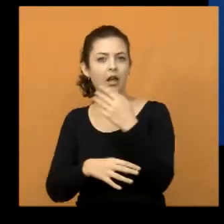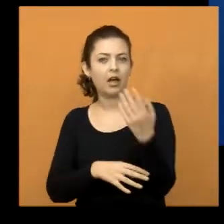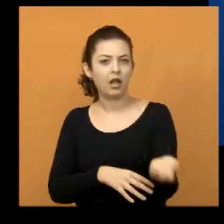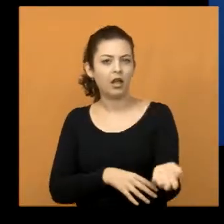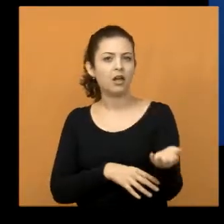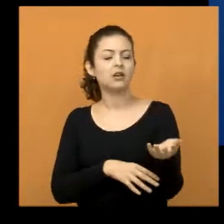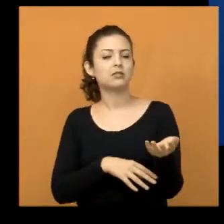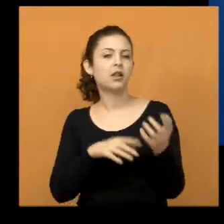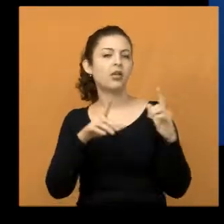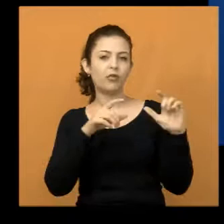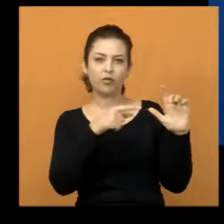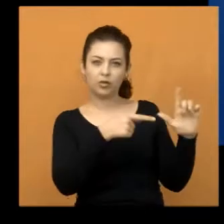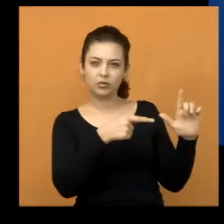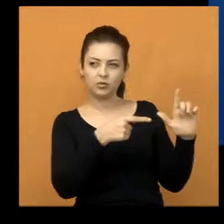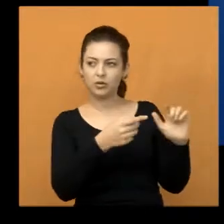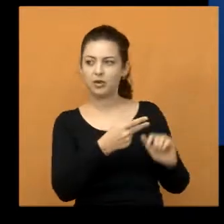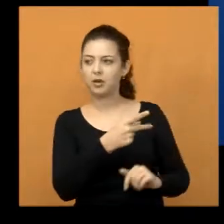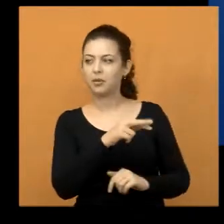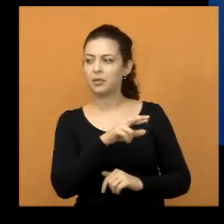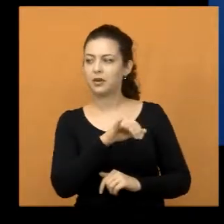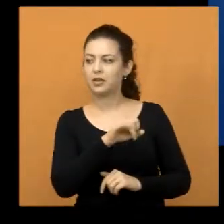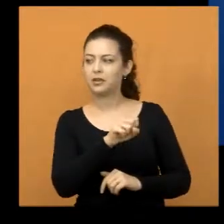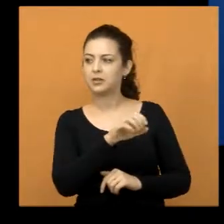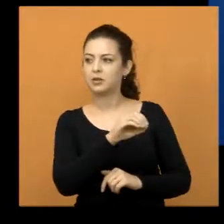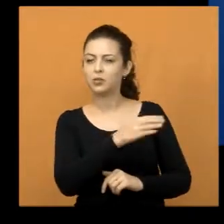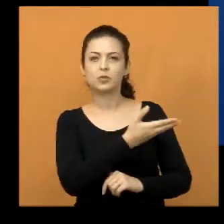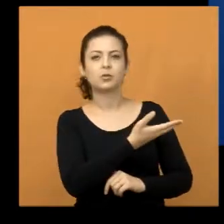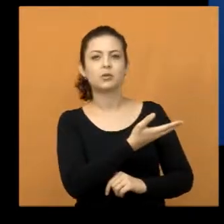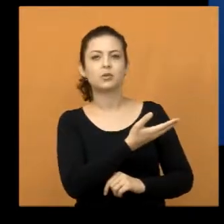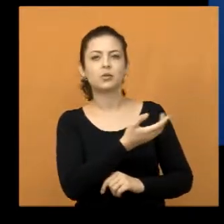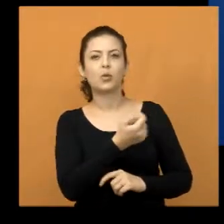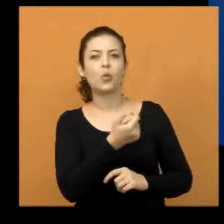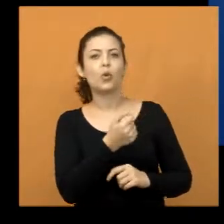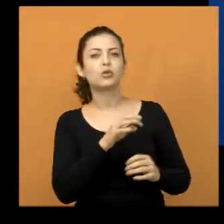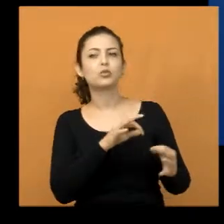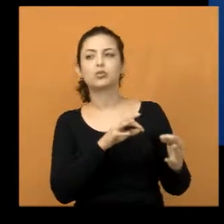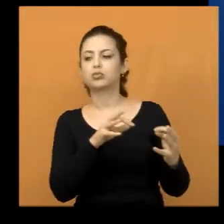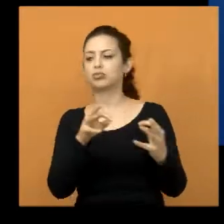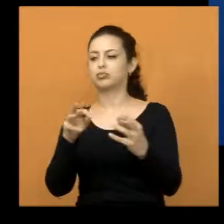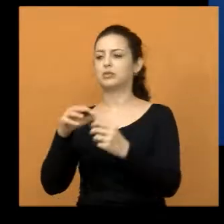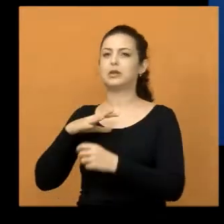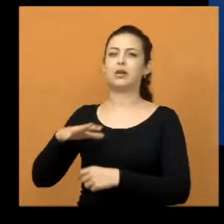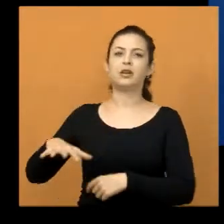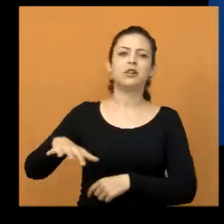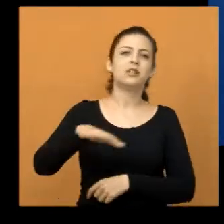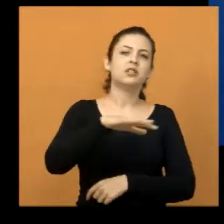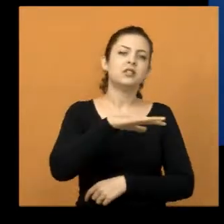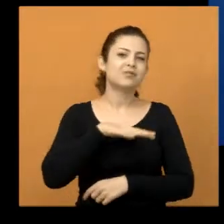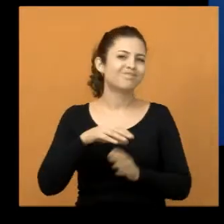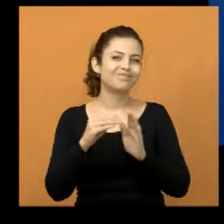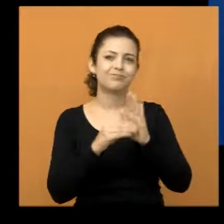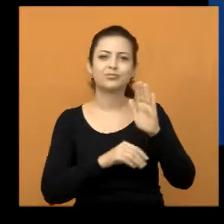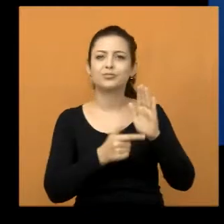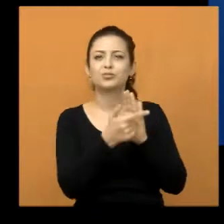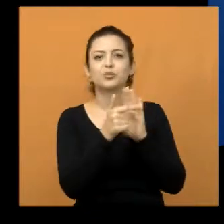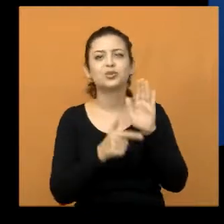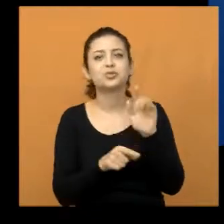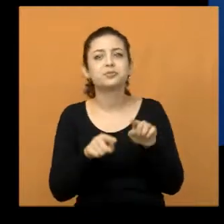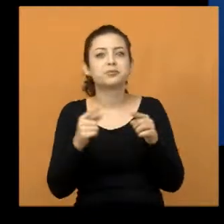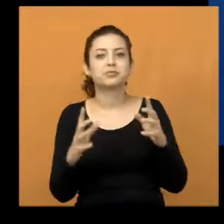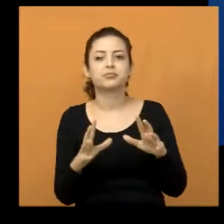e essa foto aí é do Jardim Paraíso, mas eles fizeram por quase que toda a cidade. Então, é uma coisa que não estava na programação, acabou